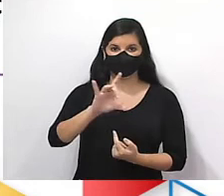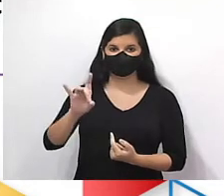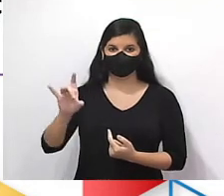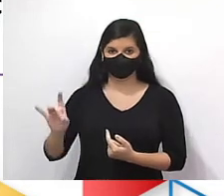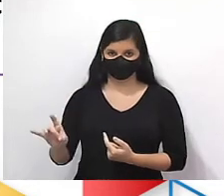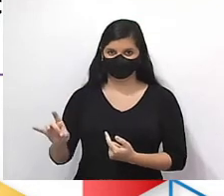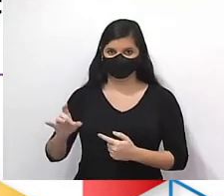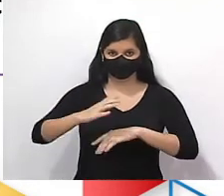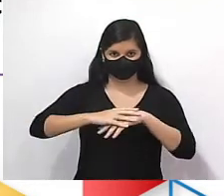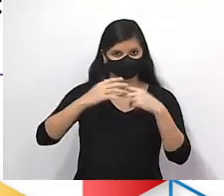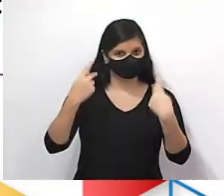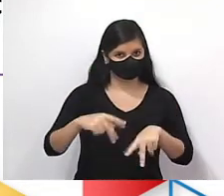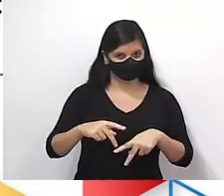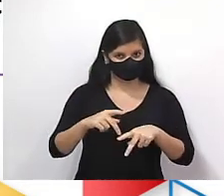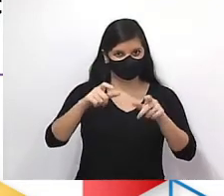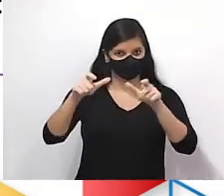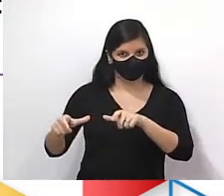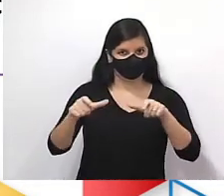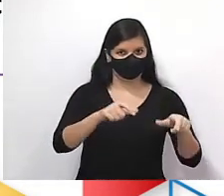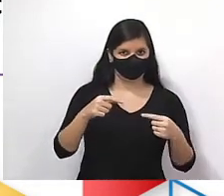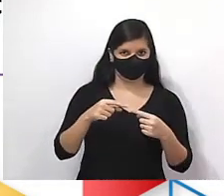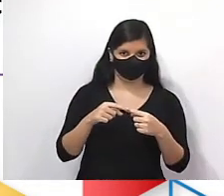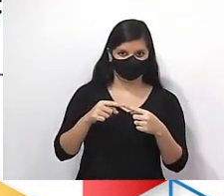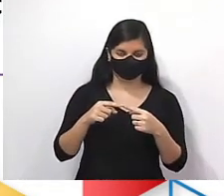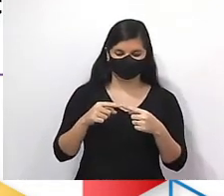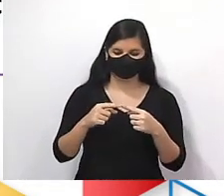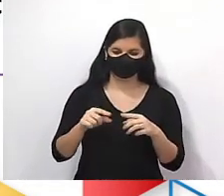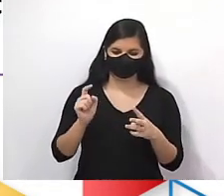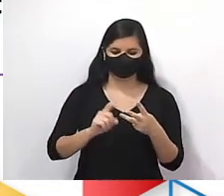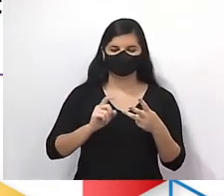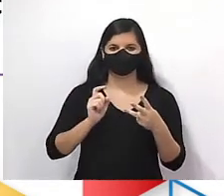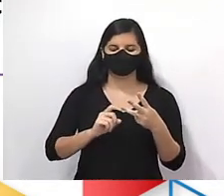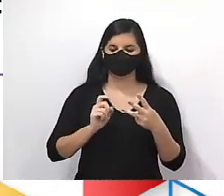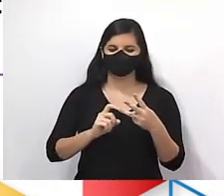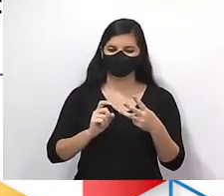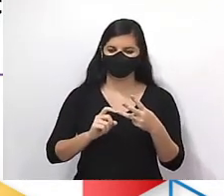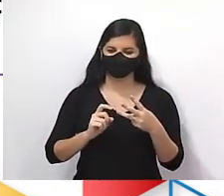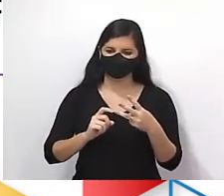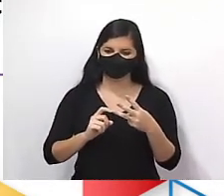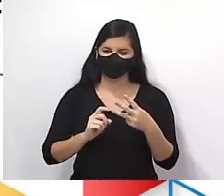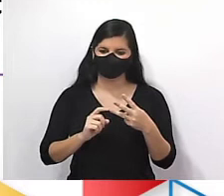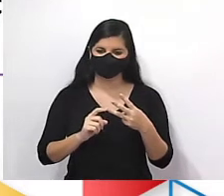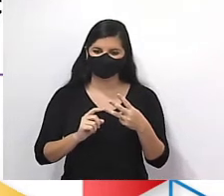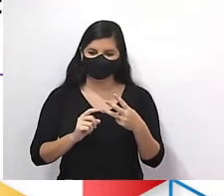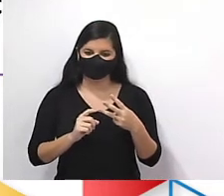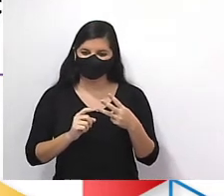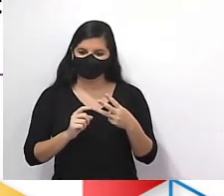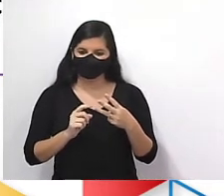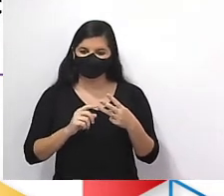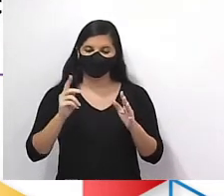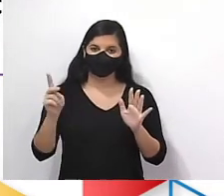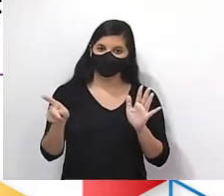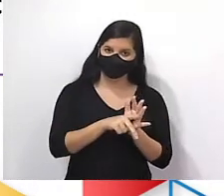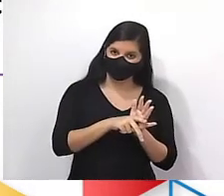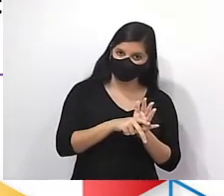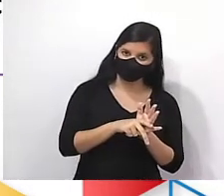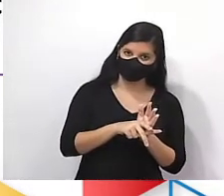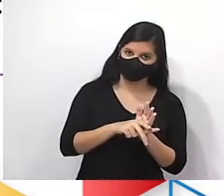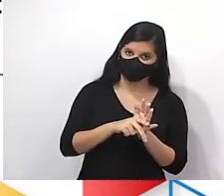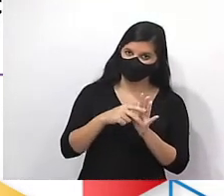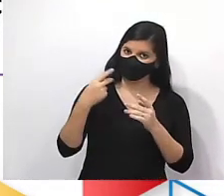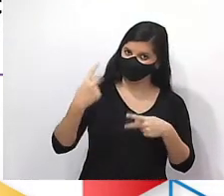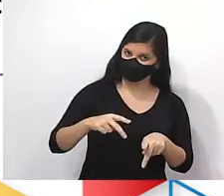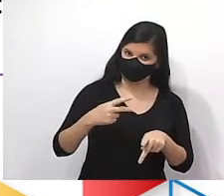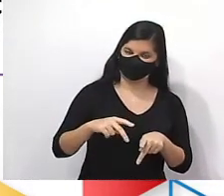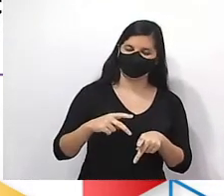termo em função da sua posição, vou explicar cada um deles, tá? Rapidinho pra gente poder seguir. E por fim, por propriedade dos